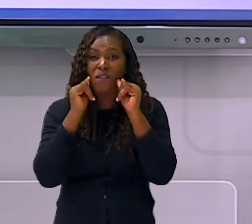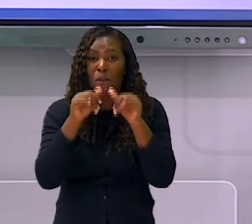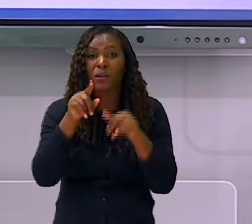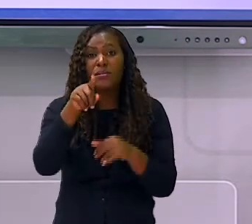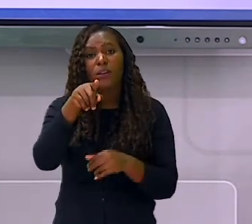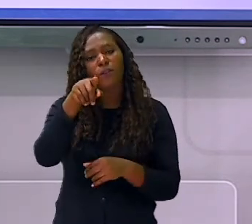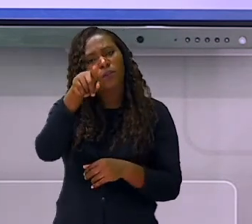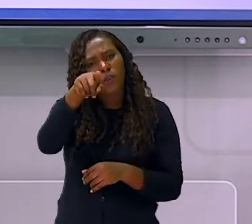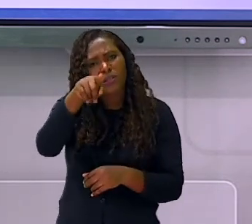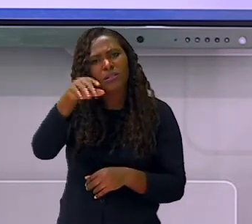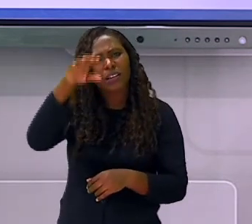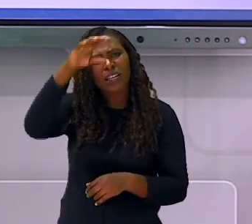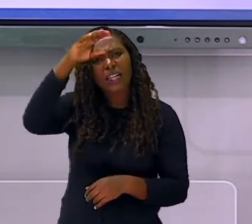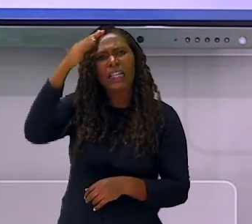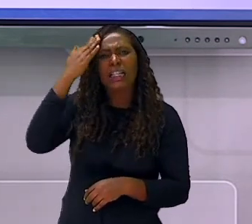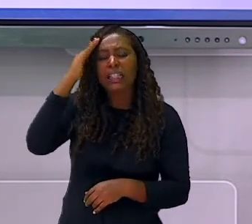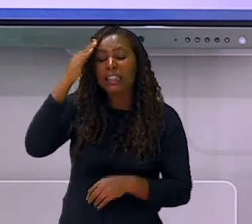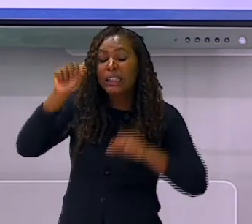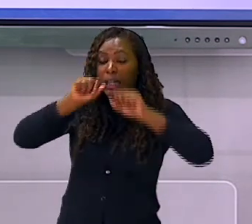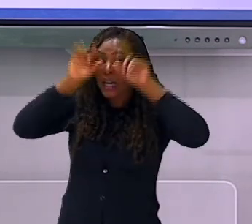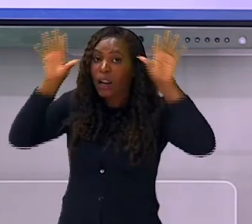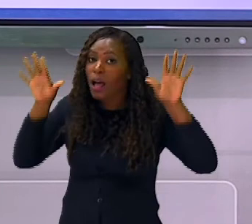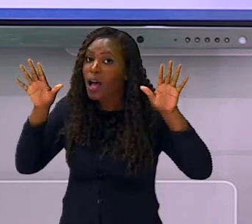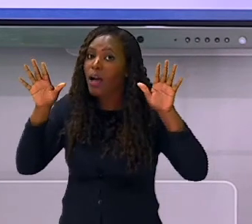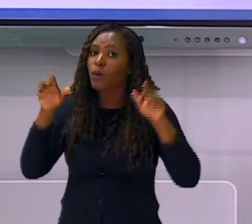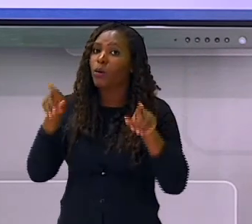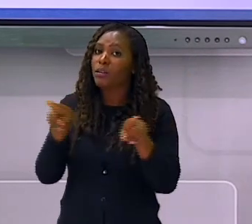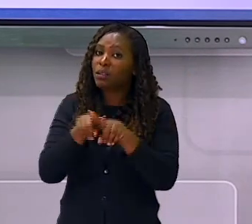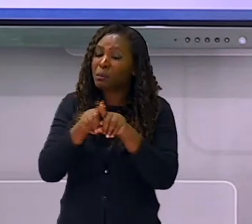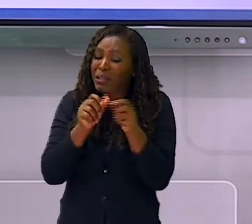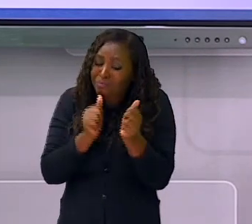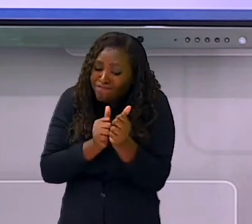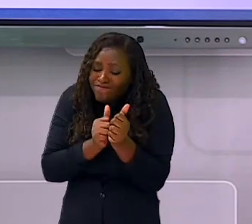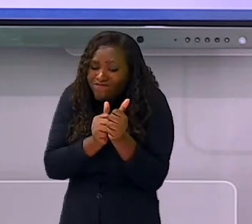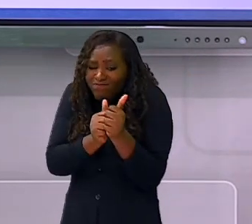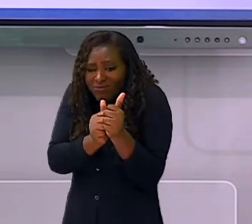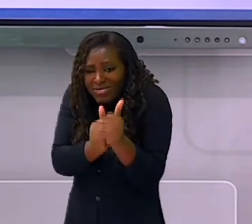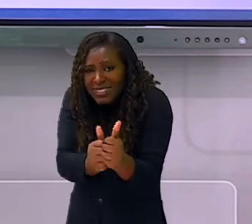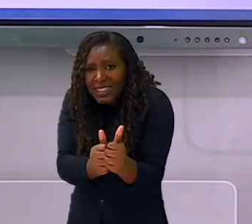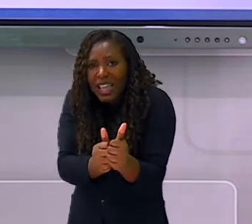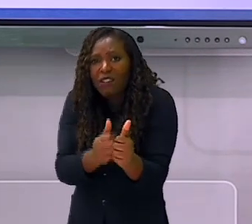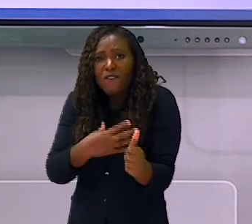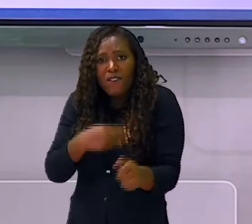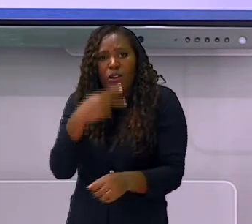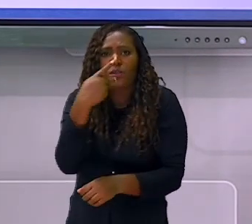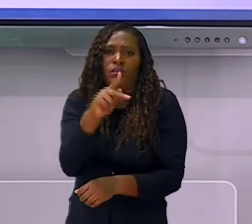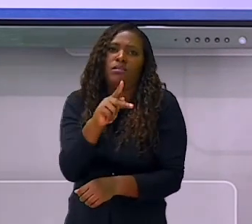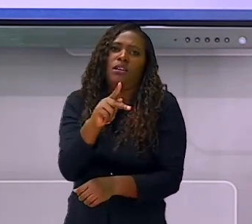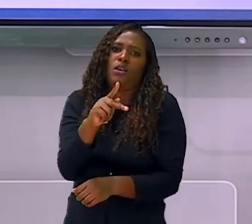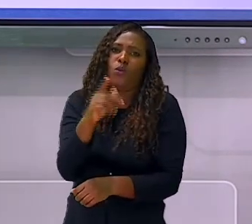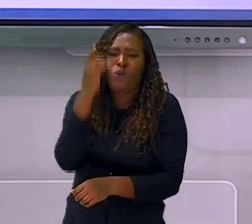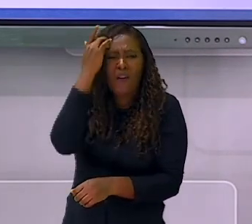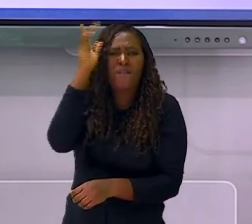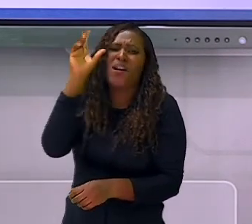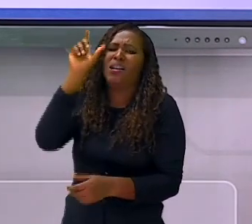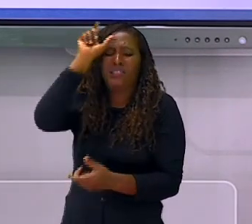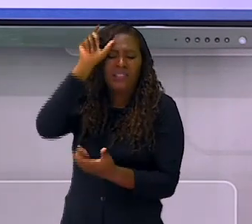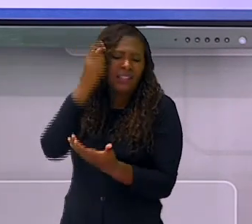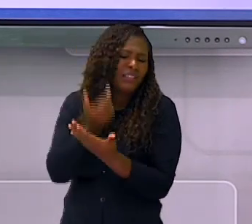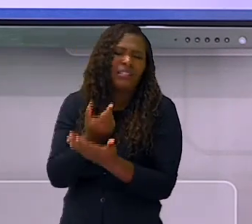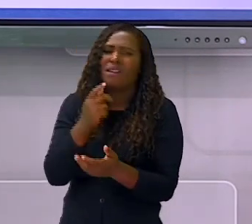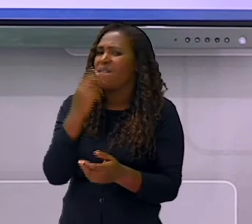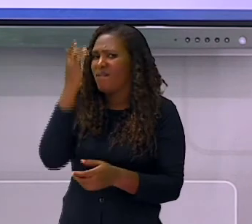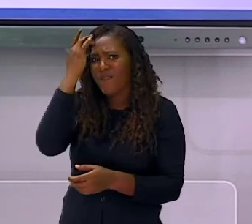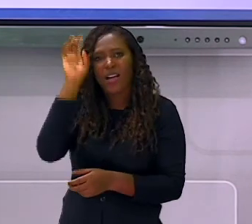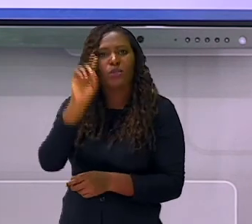ajudar vocês, pais, a serem parceiros dos seus filhos nessa caminhada aí que não é fácil. E para finalizar, eu